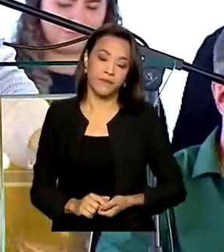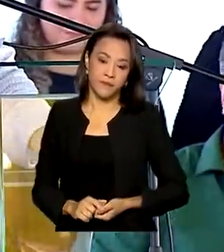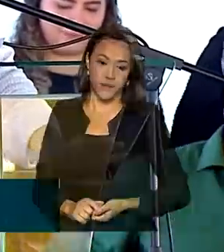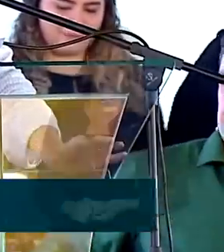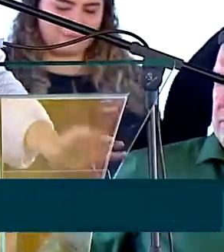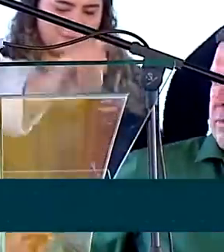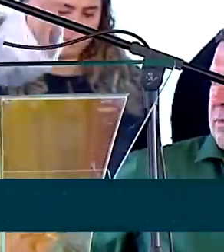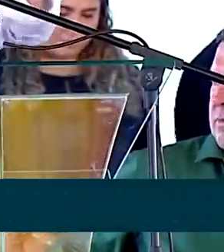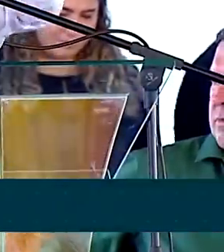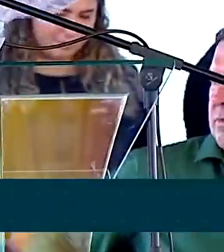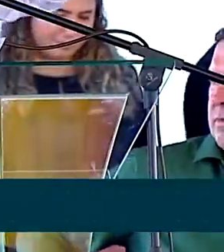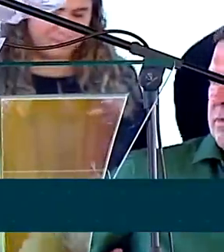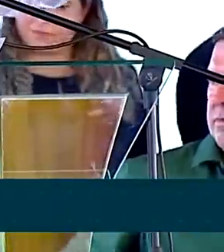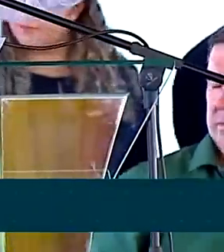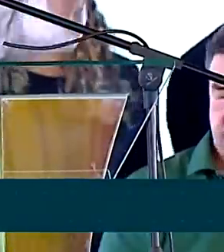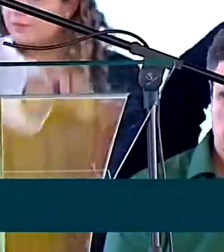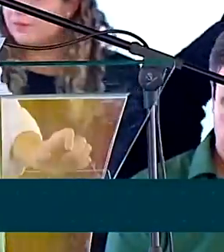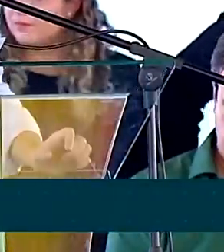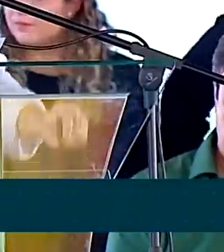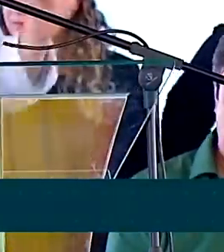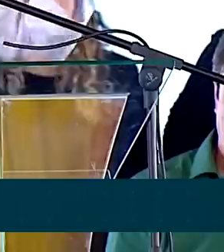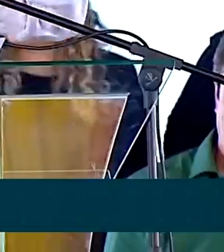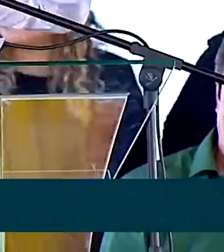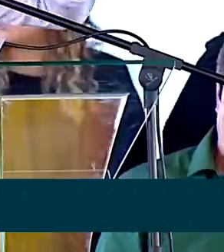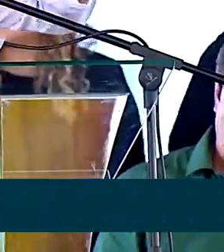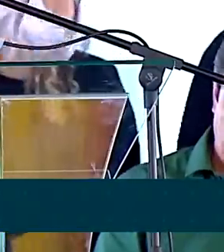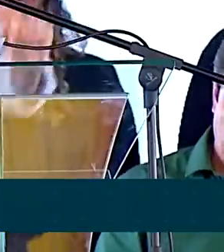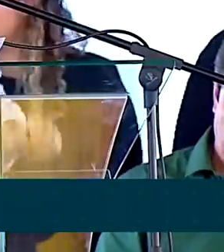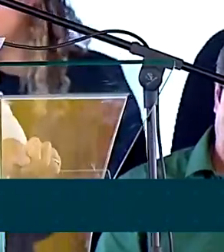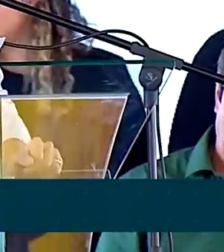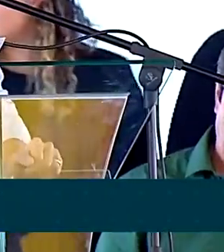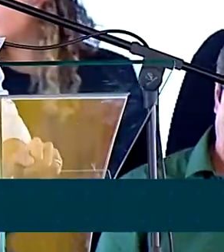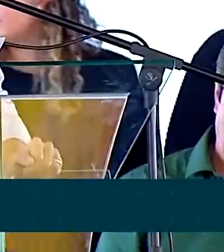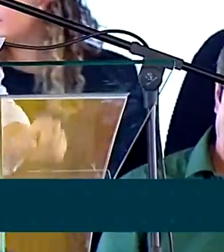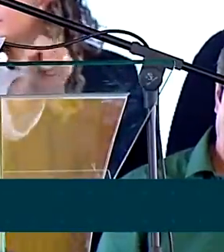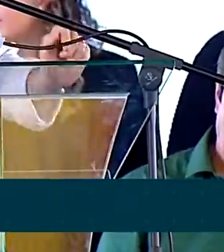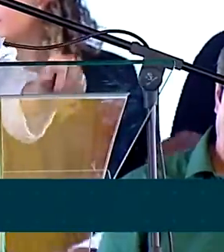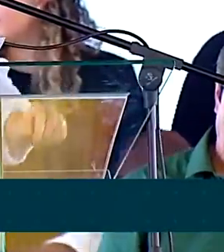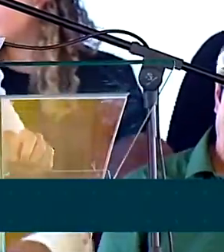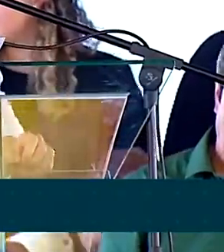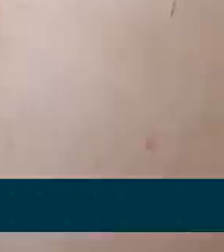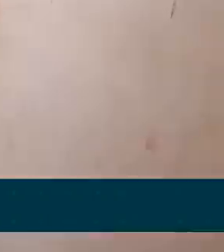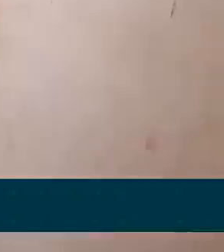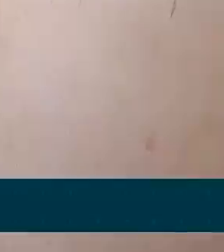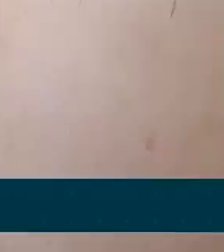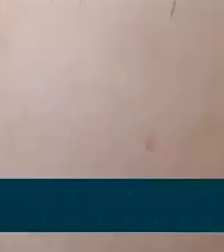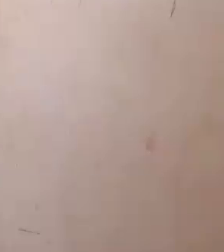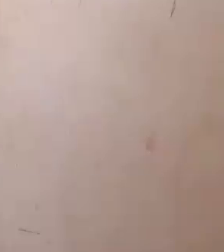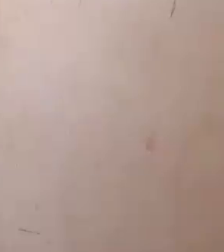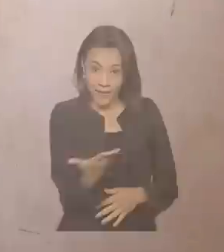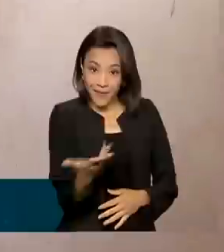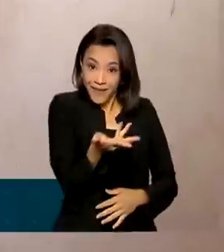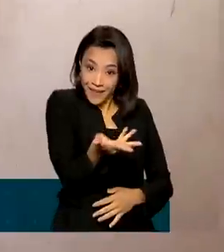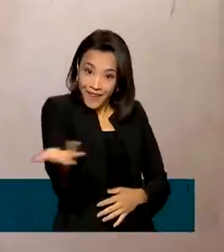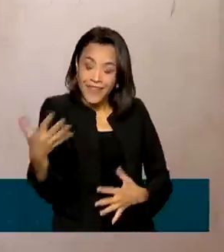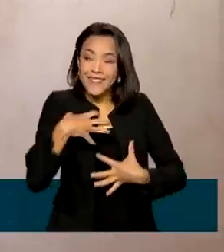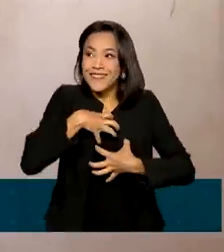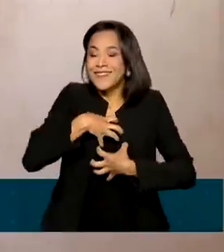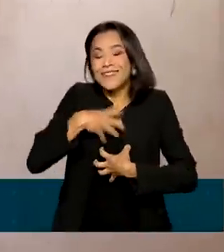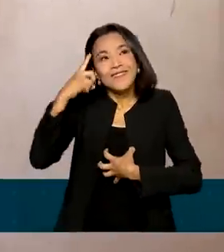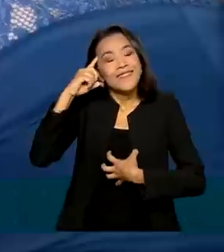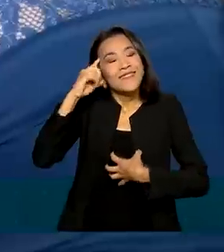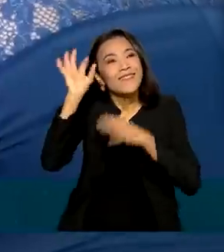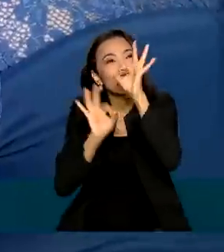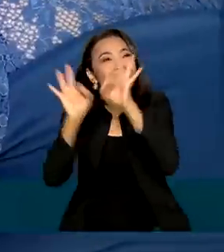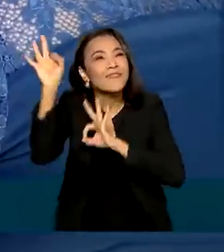cal, não é só cimento, isso aqui são 1.200 sonhos. Isso aqui é dignidade para as famílias que mais precisam, é cidadania. Agora, a Sueli está cheia de planos